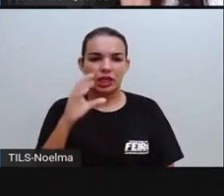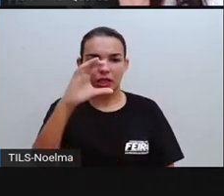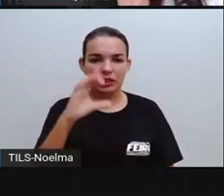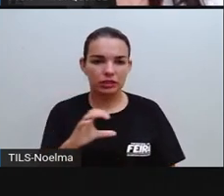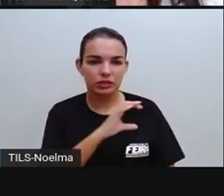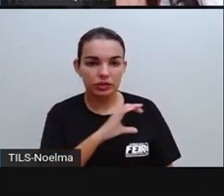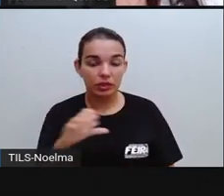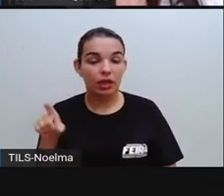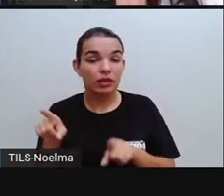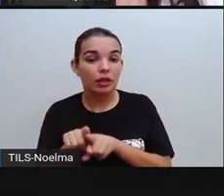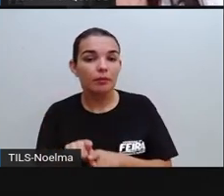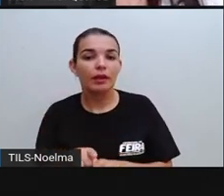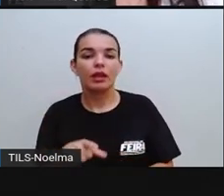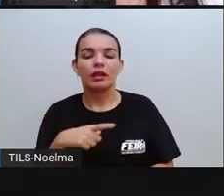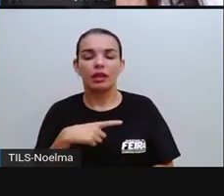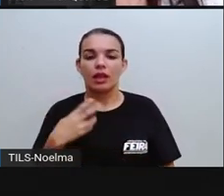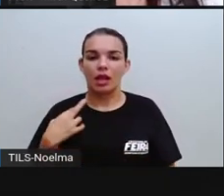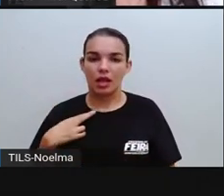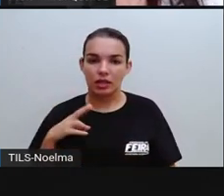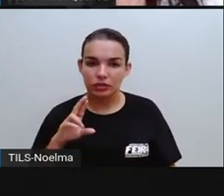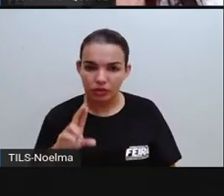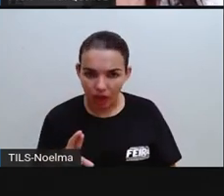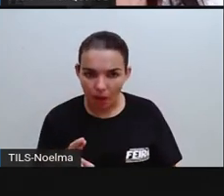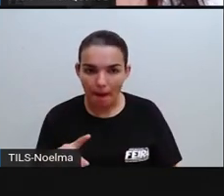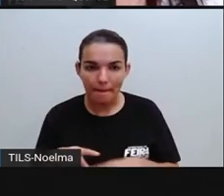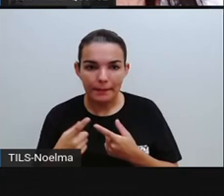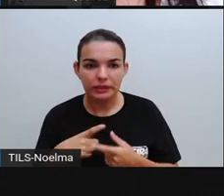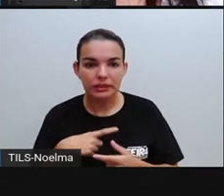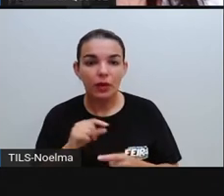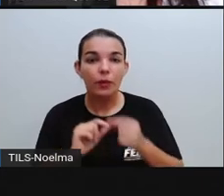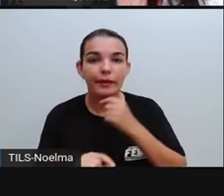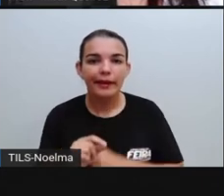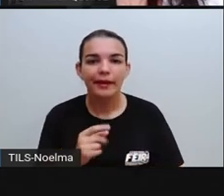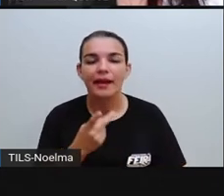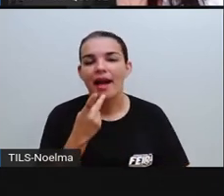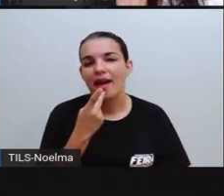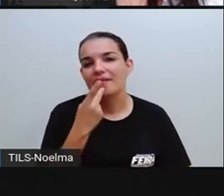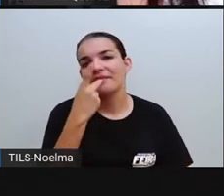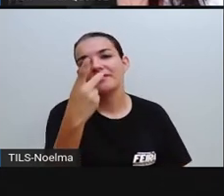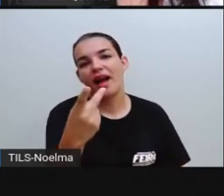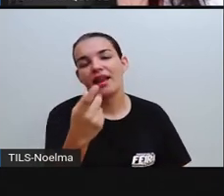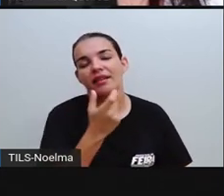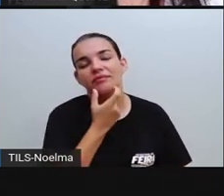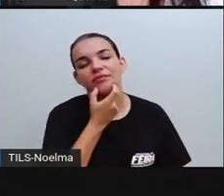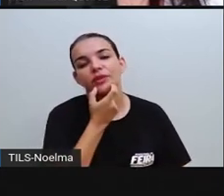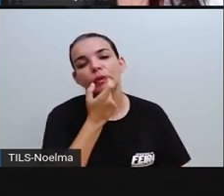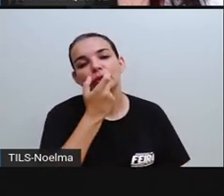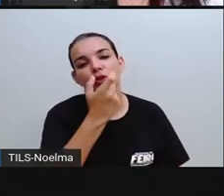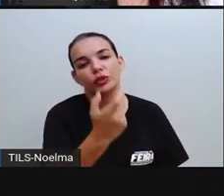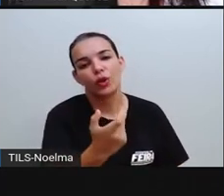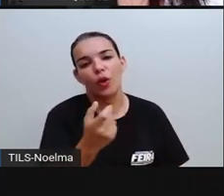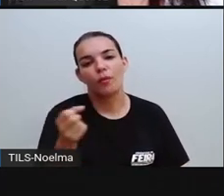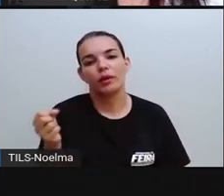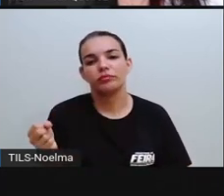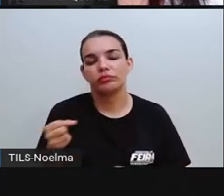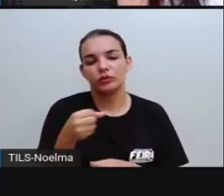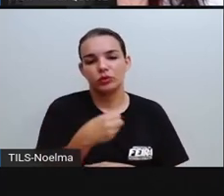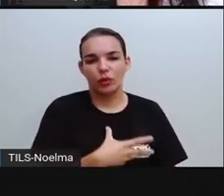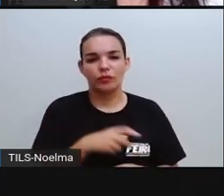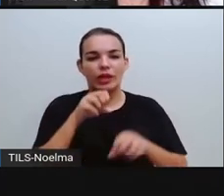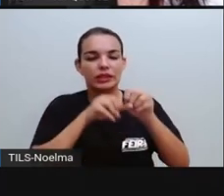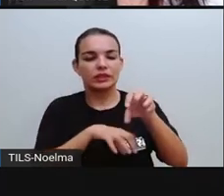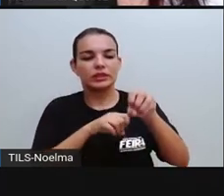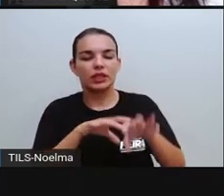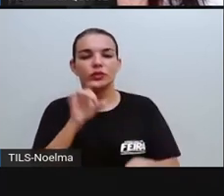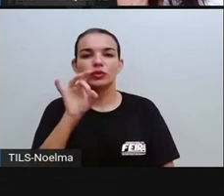Além da religião, o português também passou a ser o idioma, né? Do novo território, assim